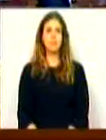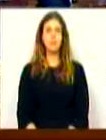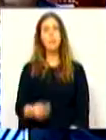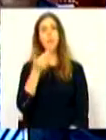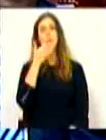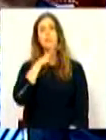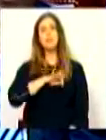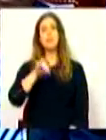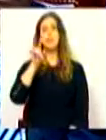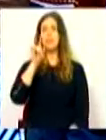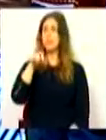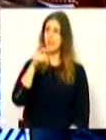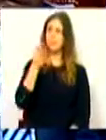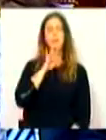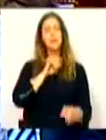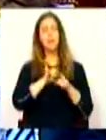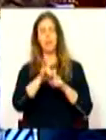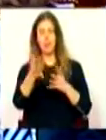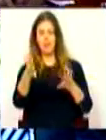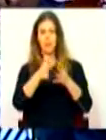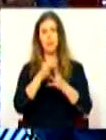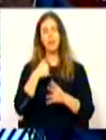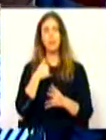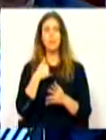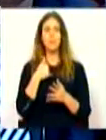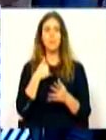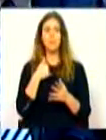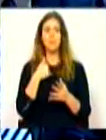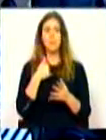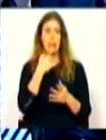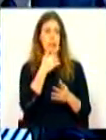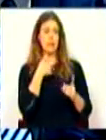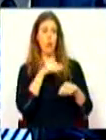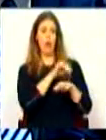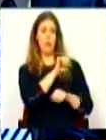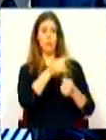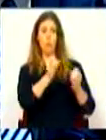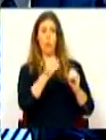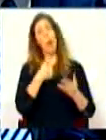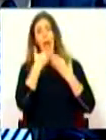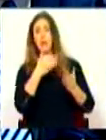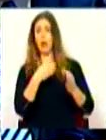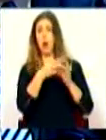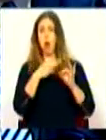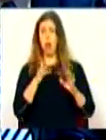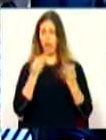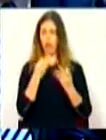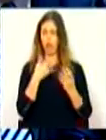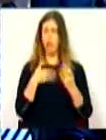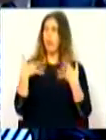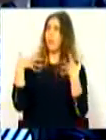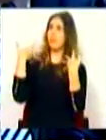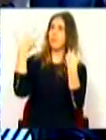Muito obrigado, Sra. Presidente. Sra. Deputada, eu não tinha nada a dizer ao seu comentário, para além de lhe agradecer a sugestão, iremos seguramente